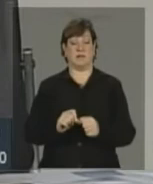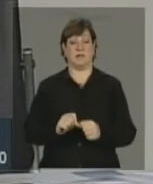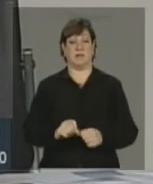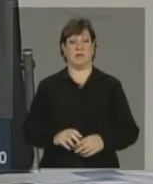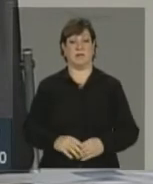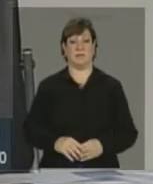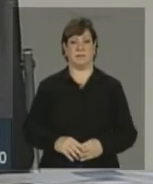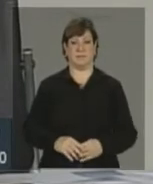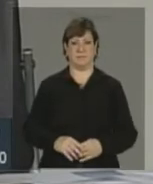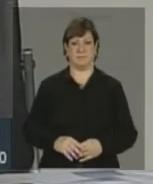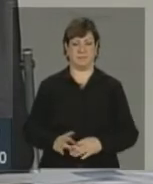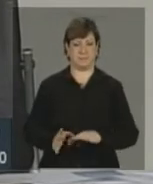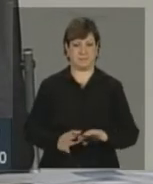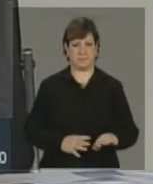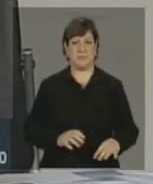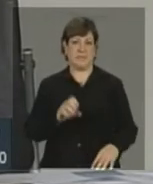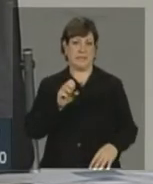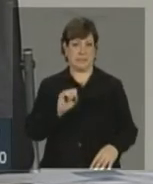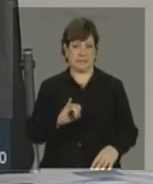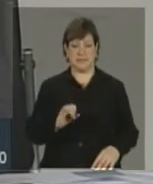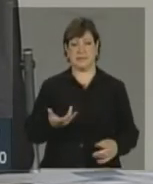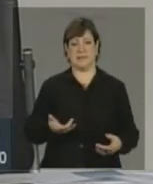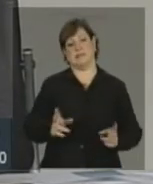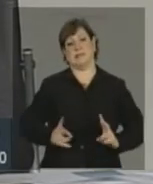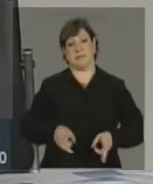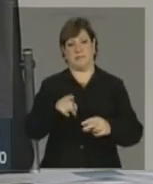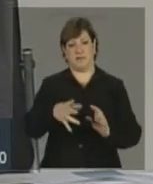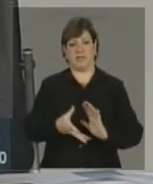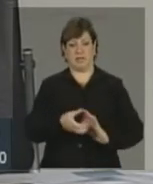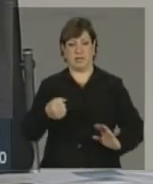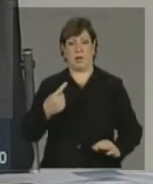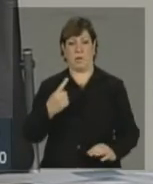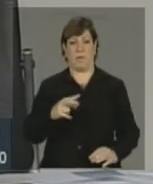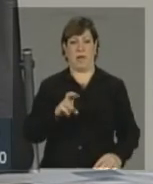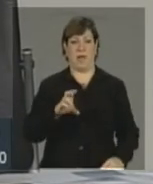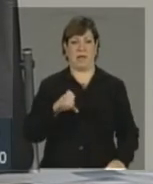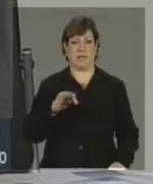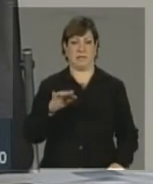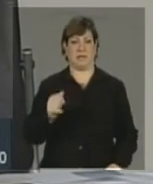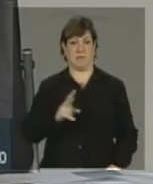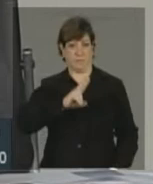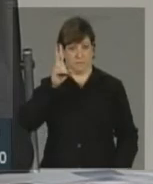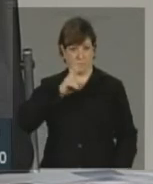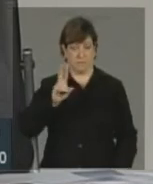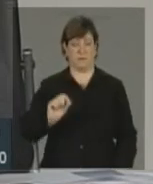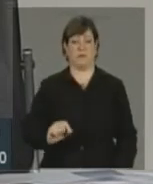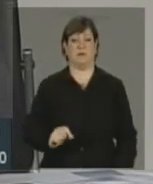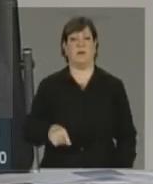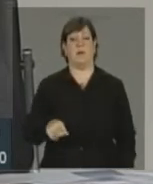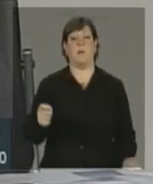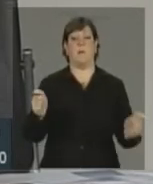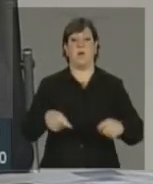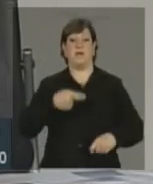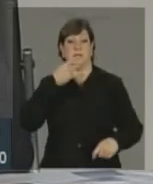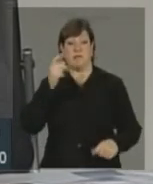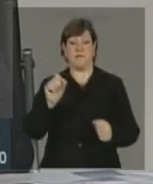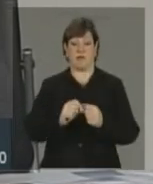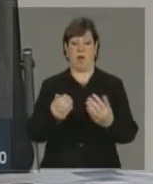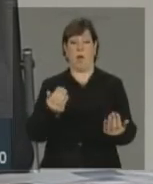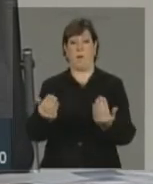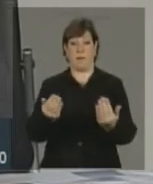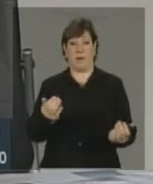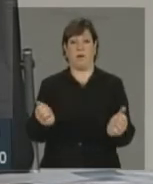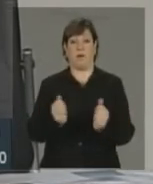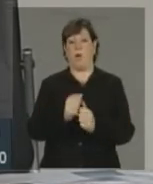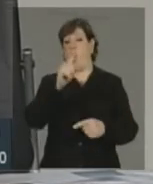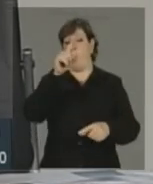se você tirar uma determinada receita relevante, você poderá dizer e fazer uma comparação